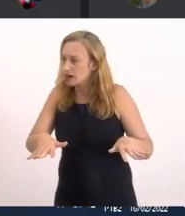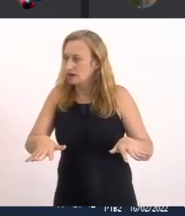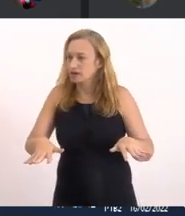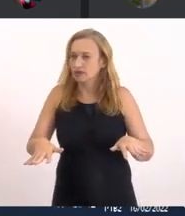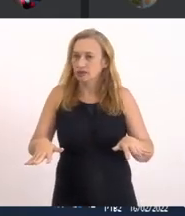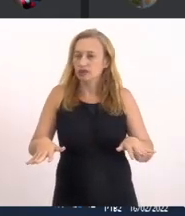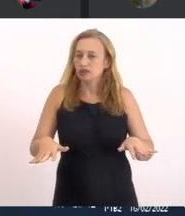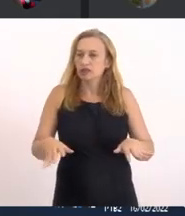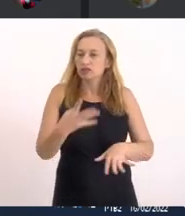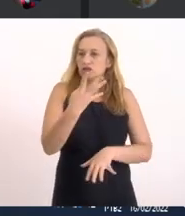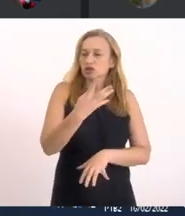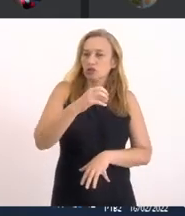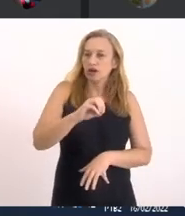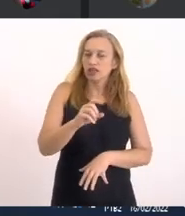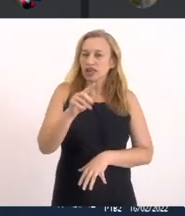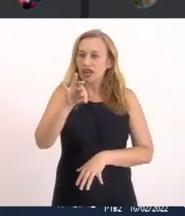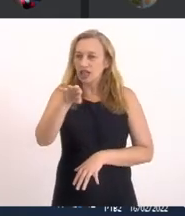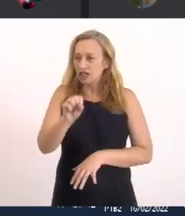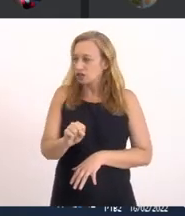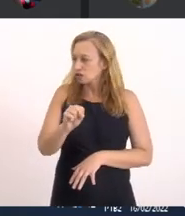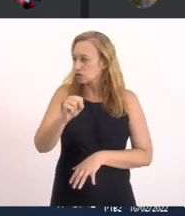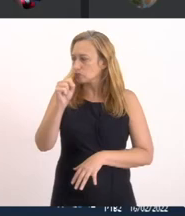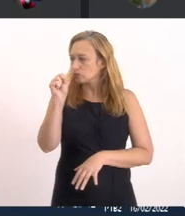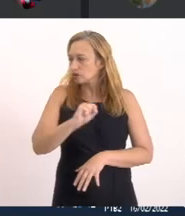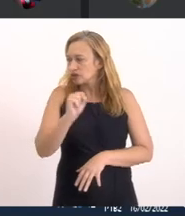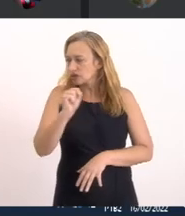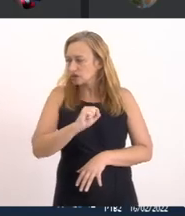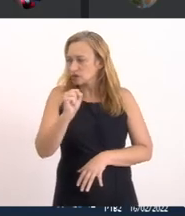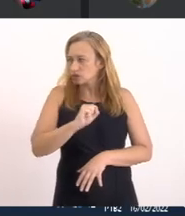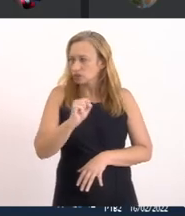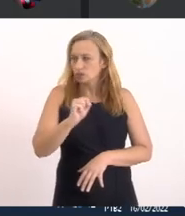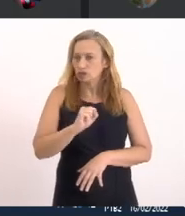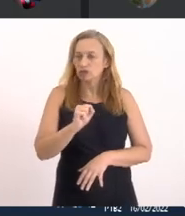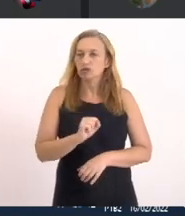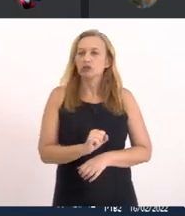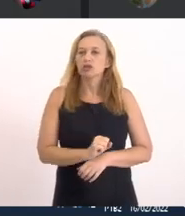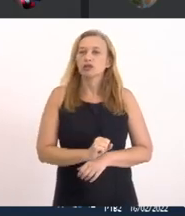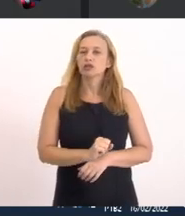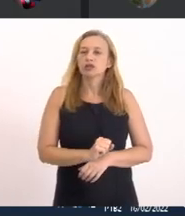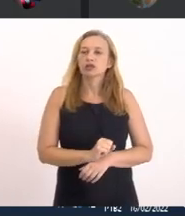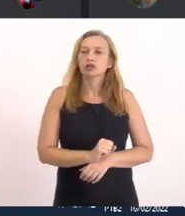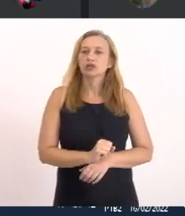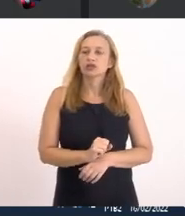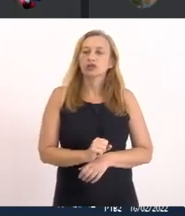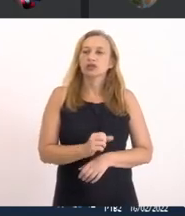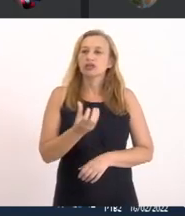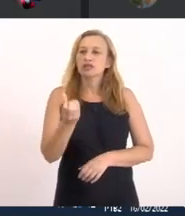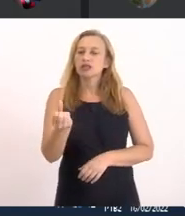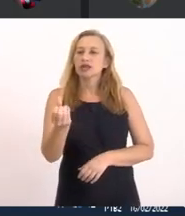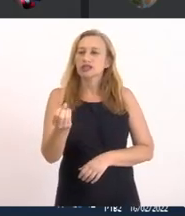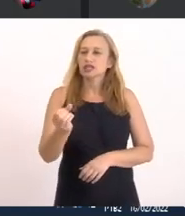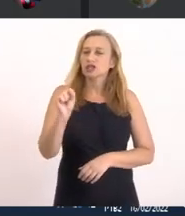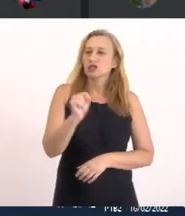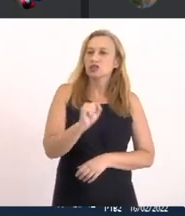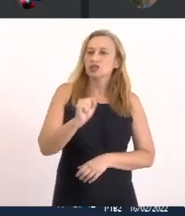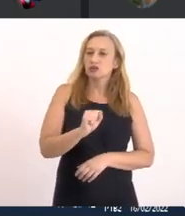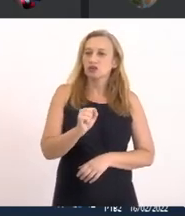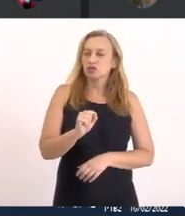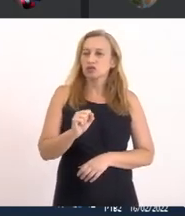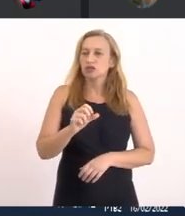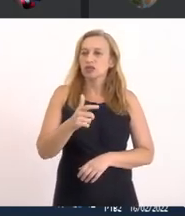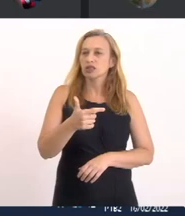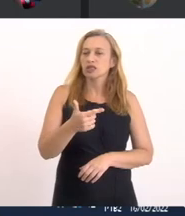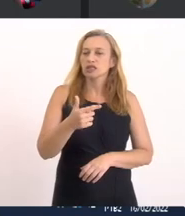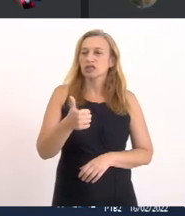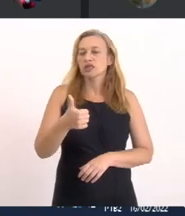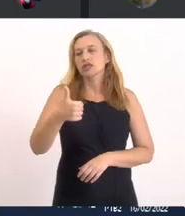De 40 litros por segundo De vazão nominal E vazão máxima de 50 Para uma Ete De 60 litros por segundo Com vazão máxima de 108